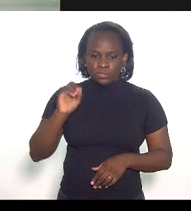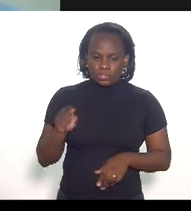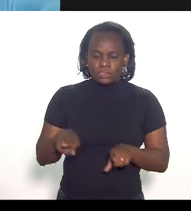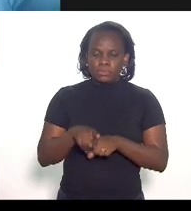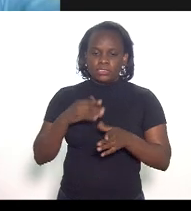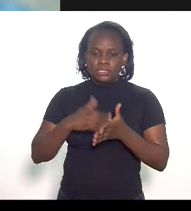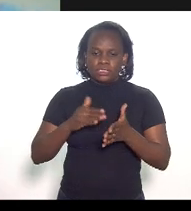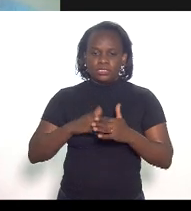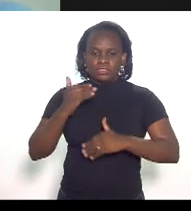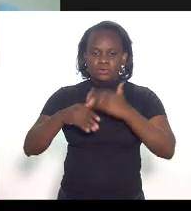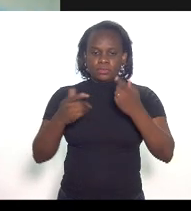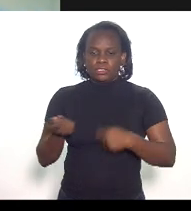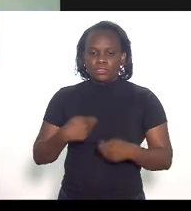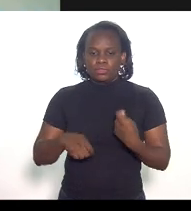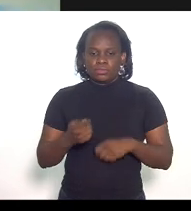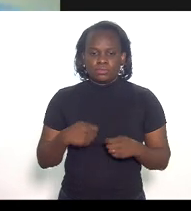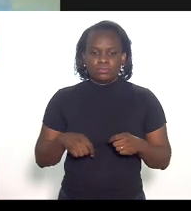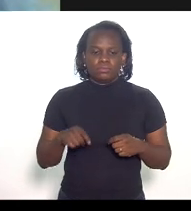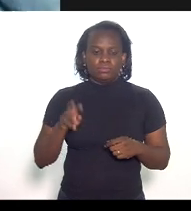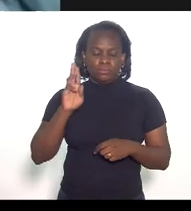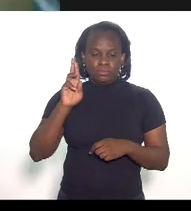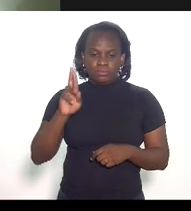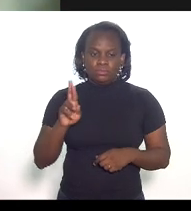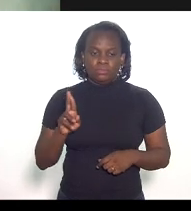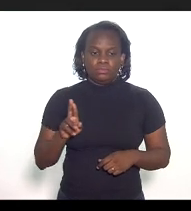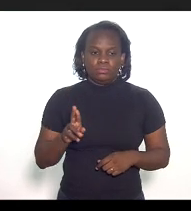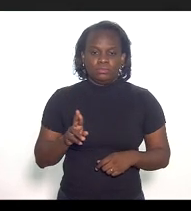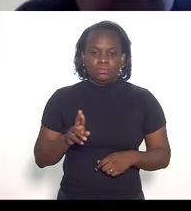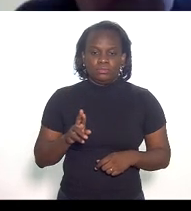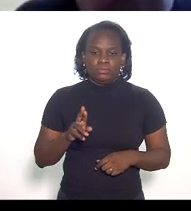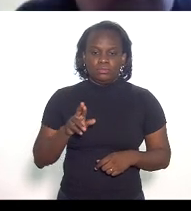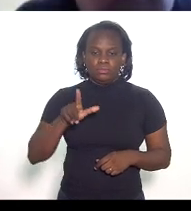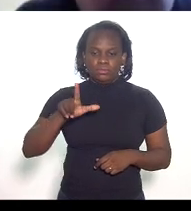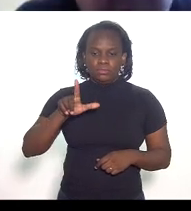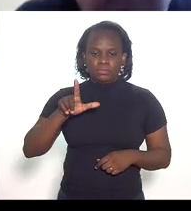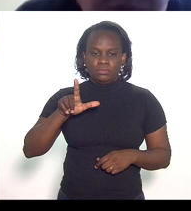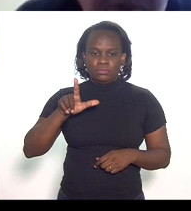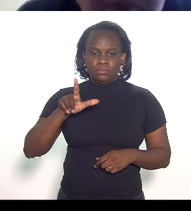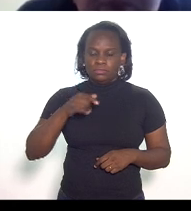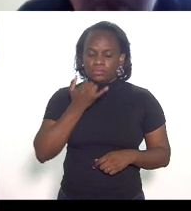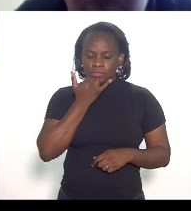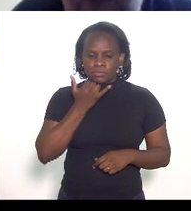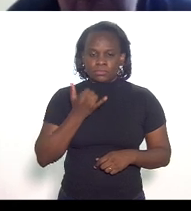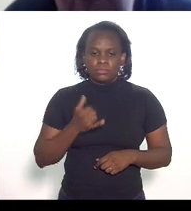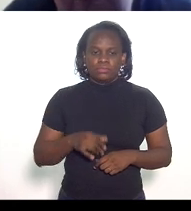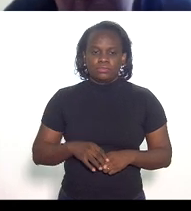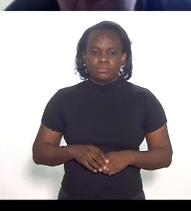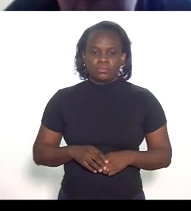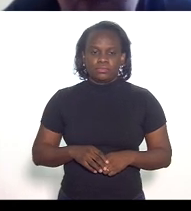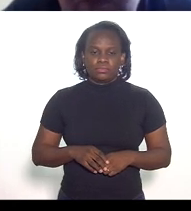de Desenvolvimento Econômico, representada pelo... Leandro, desculpe.